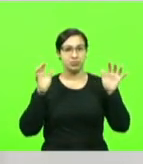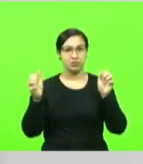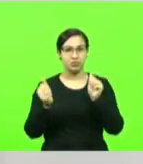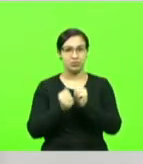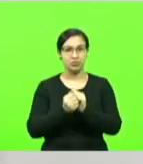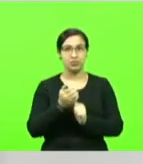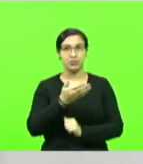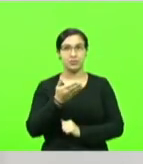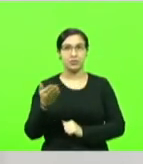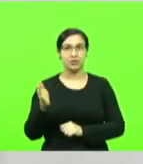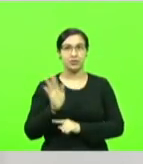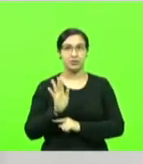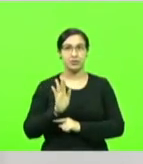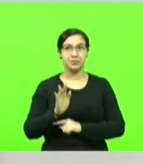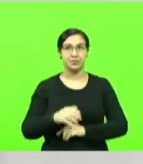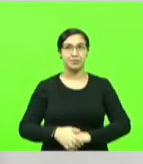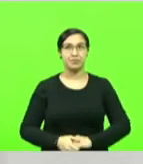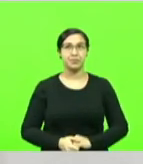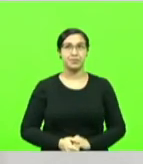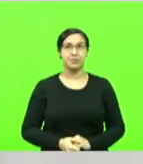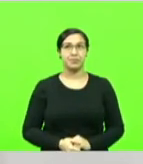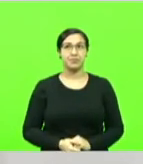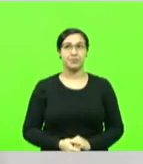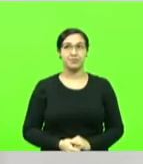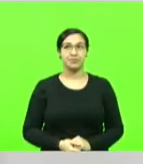respeito disso. Pode soltar o vídeo 1, por favor.